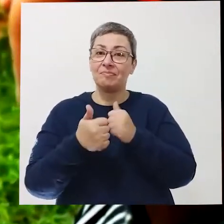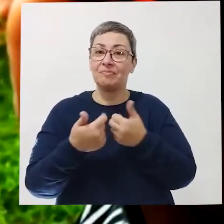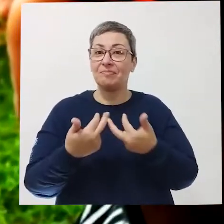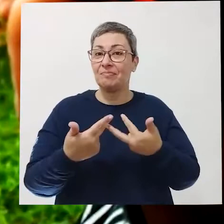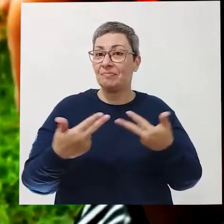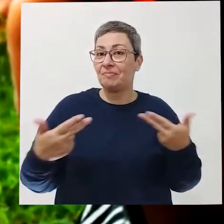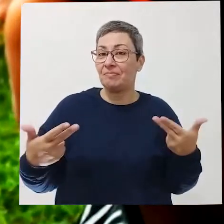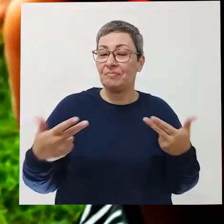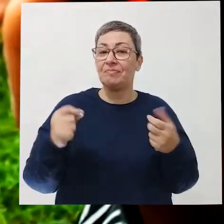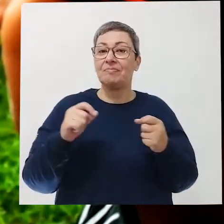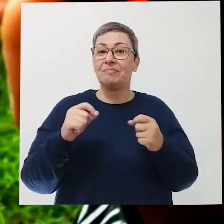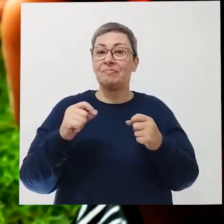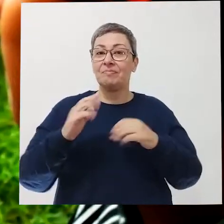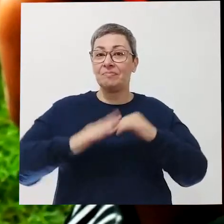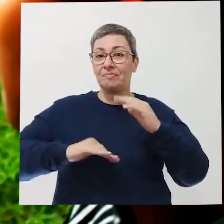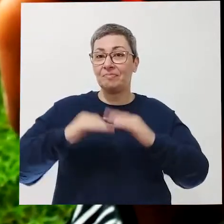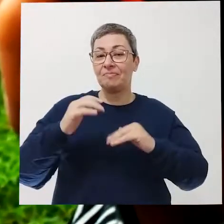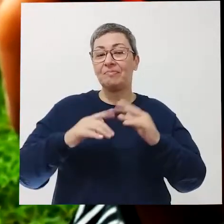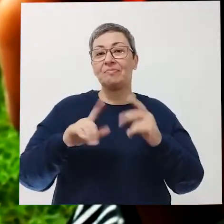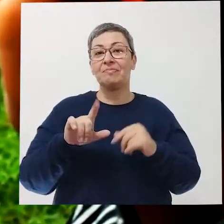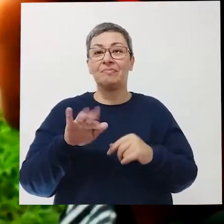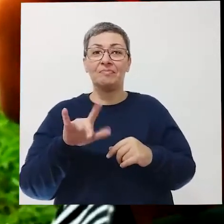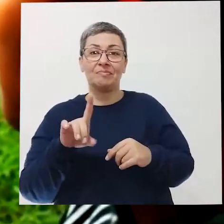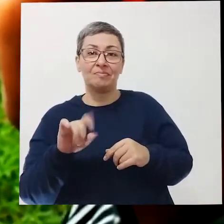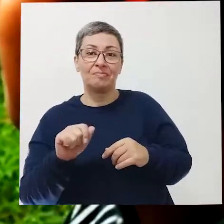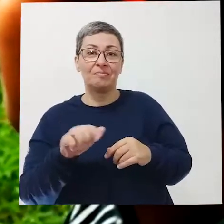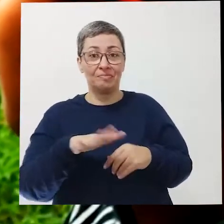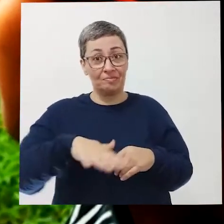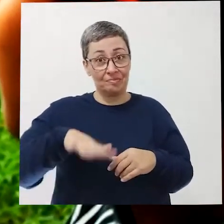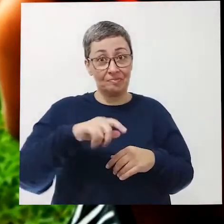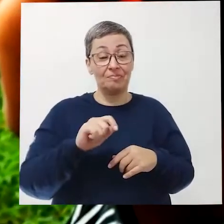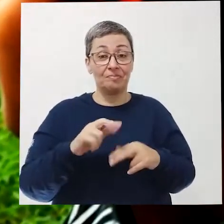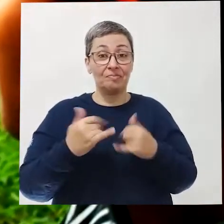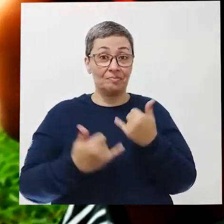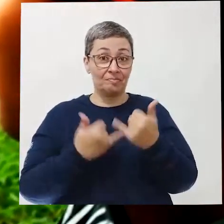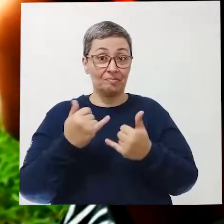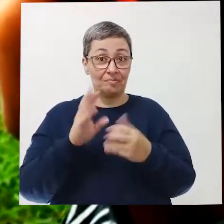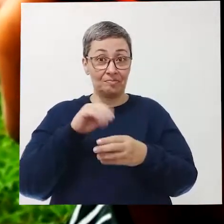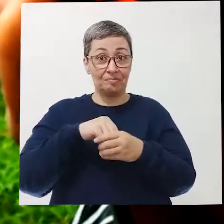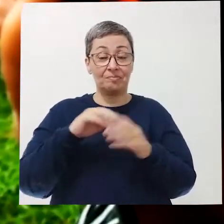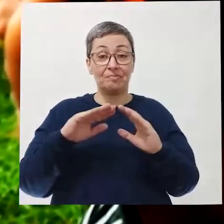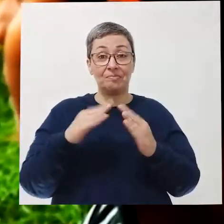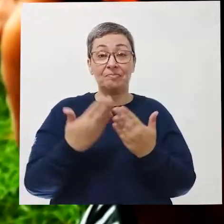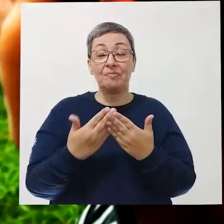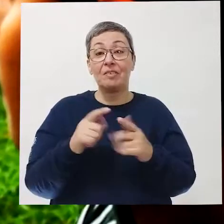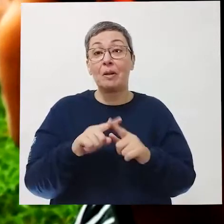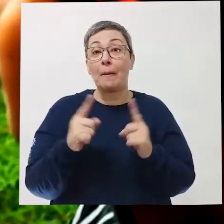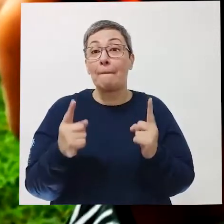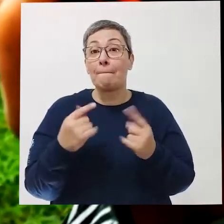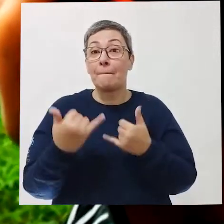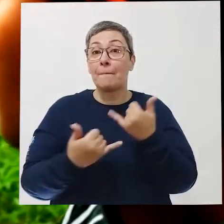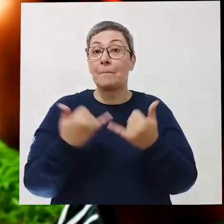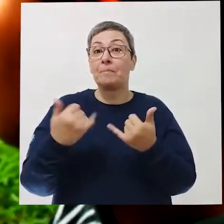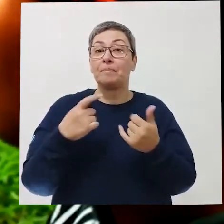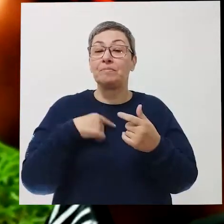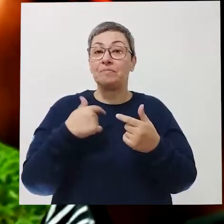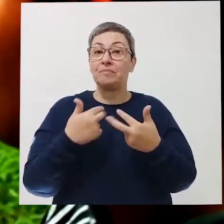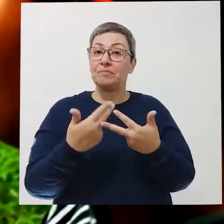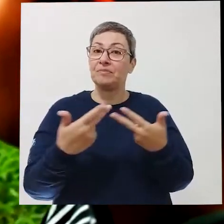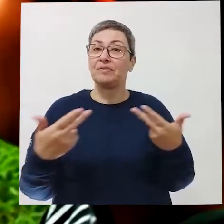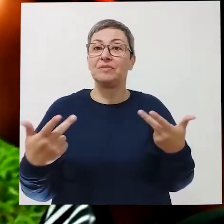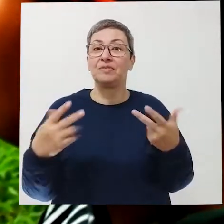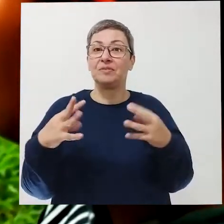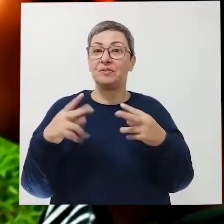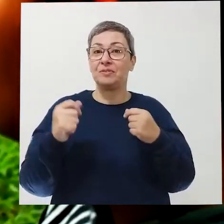outros tipos de atividades mais lúdicas, que a gente tinha um espaço para isso, para brincar na escola. Mas, quando a gente brinca, a gente trabalha tudo